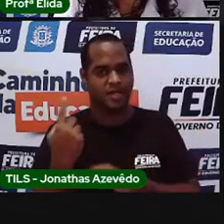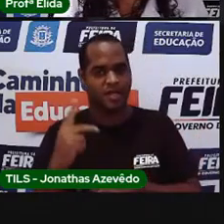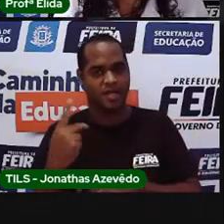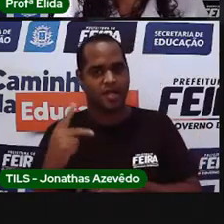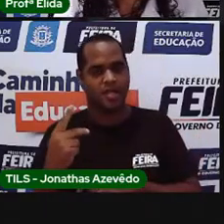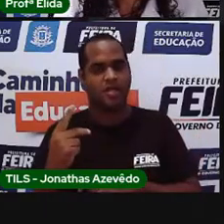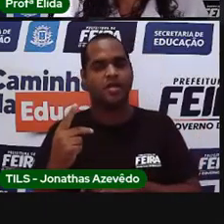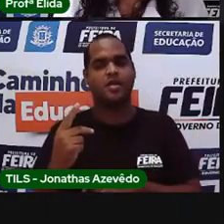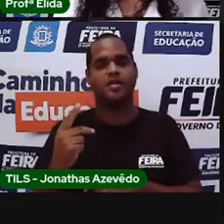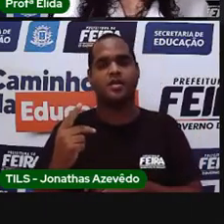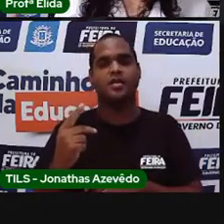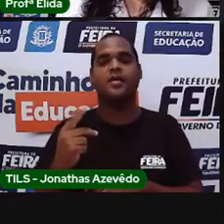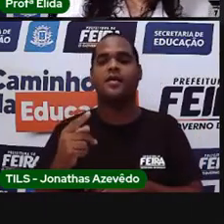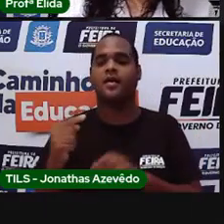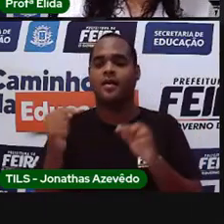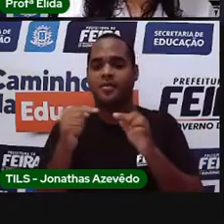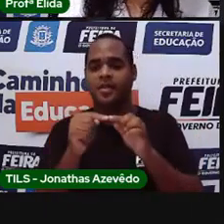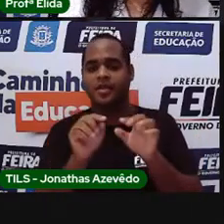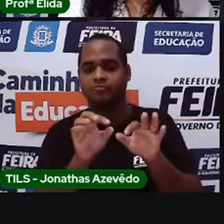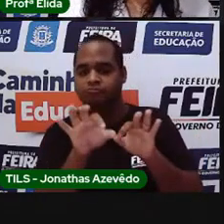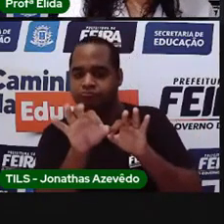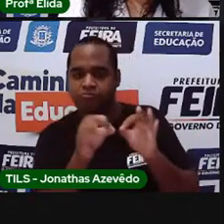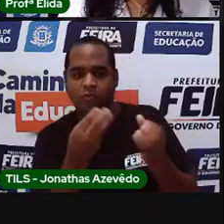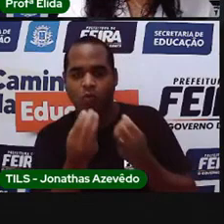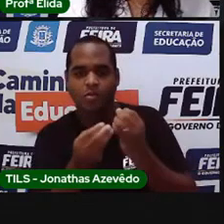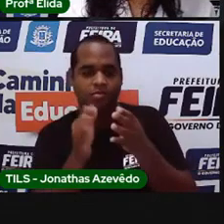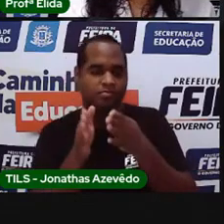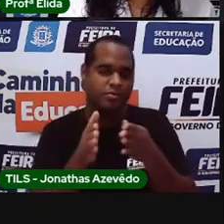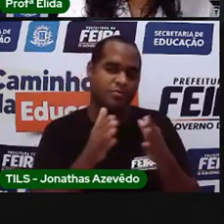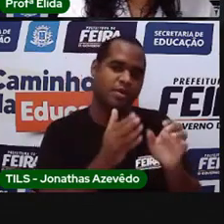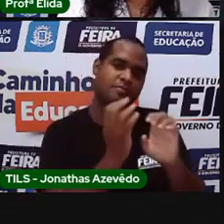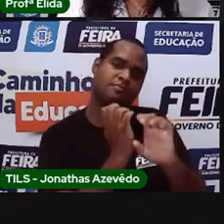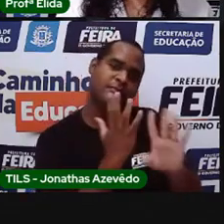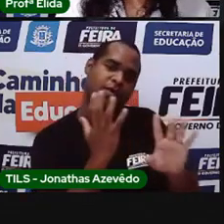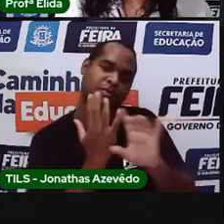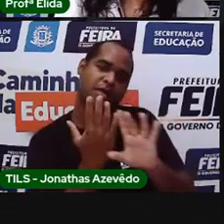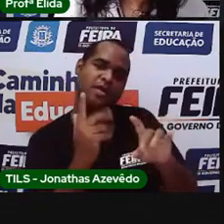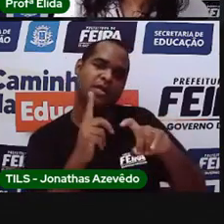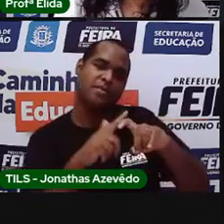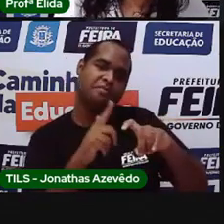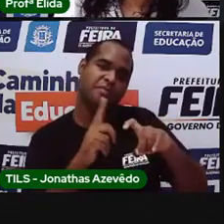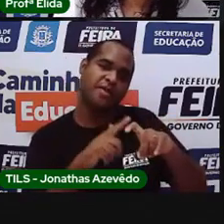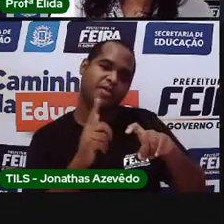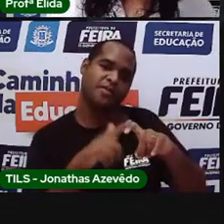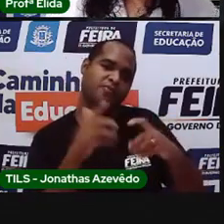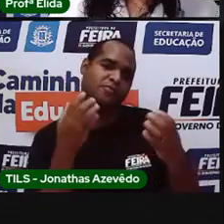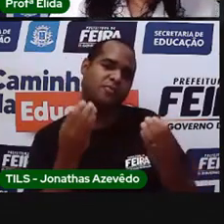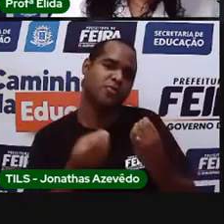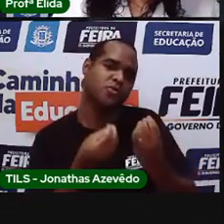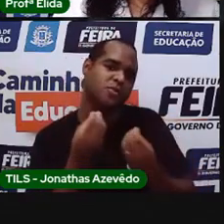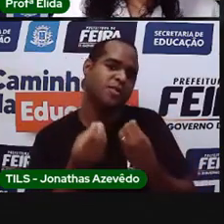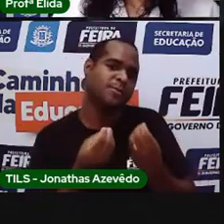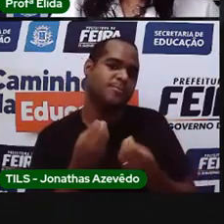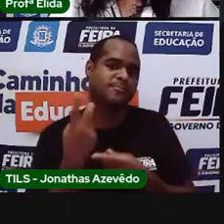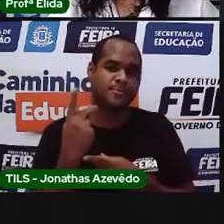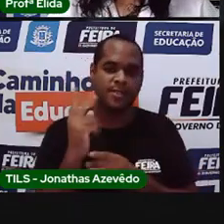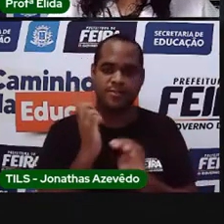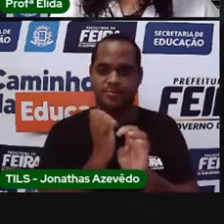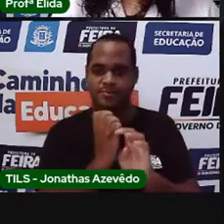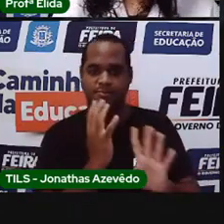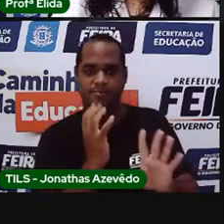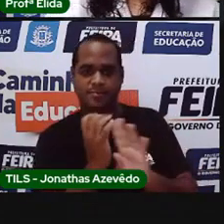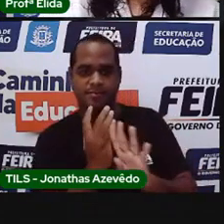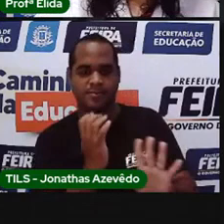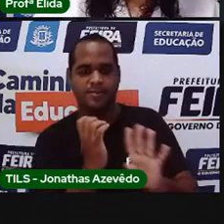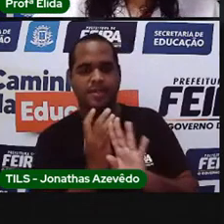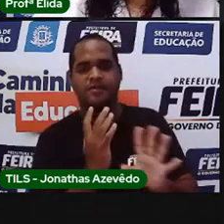fila. Se você estiver na fila do médico ou na fila do banco, você vai querer que alguém